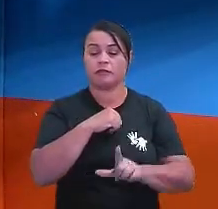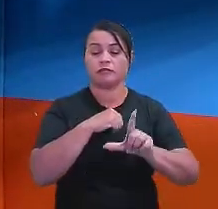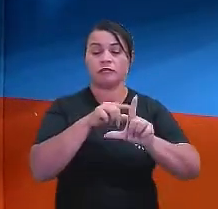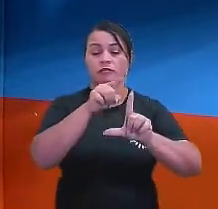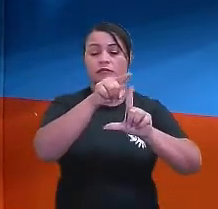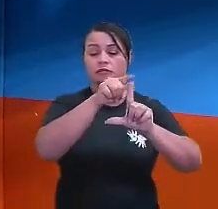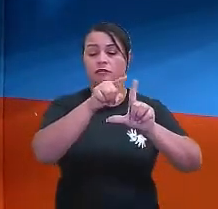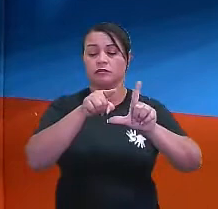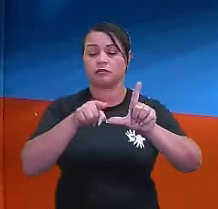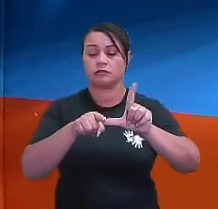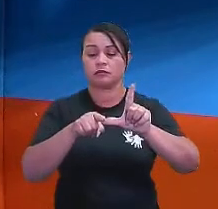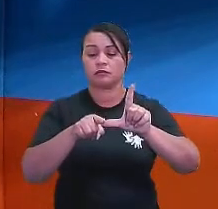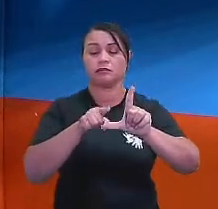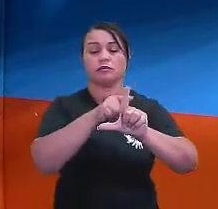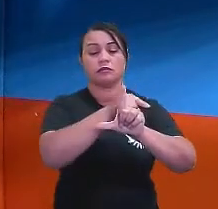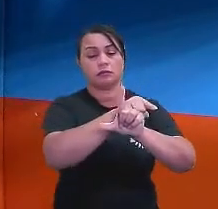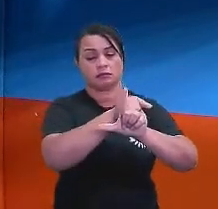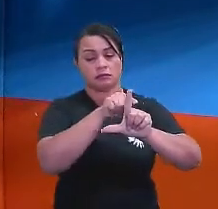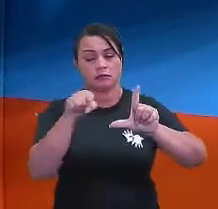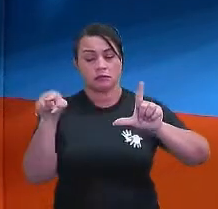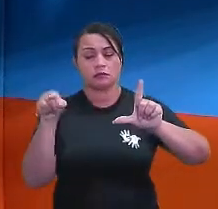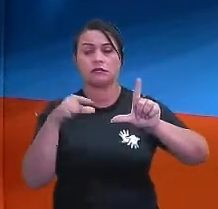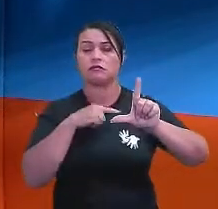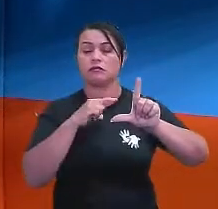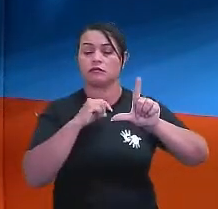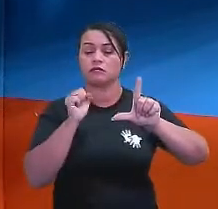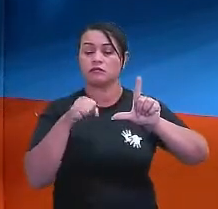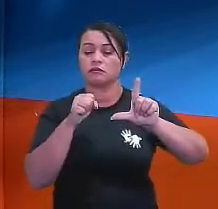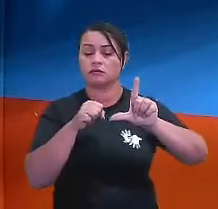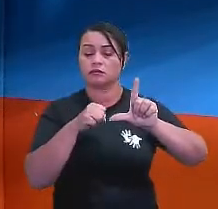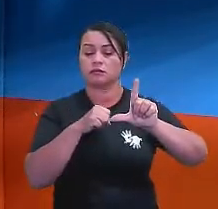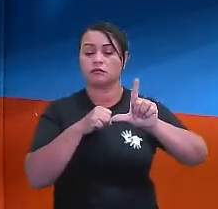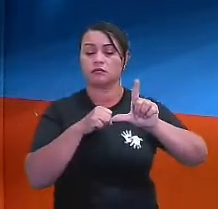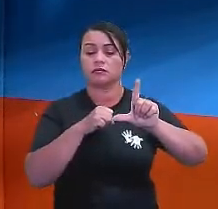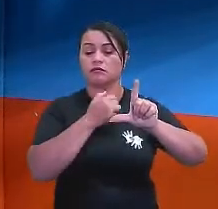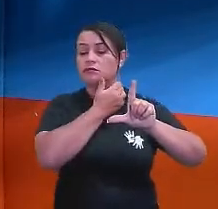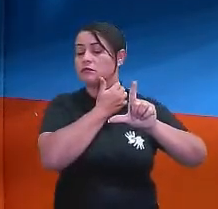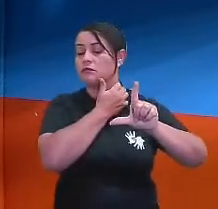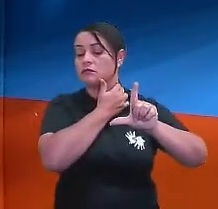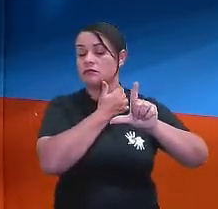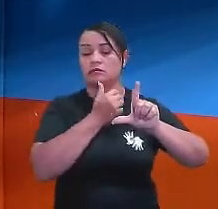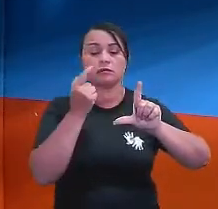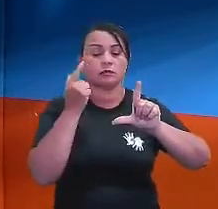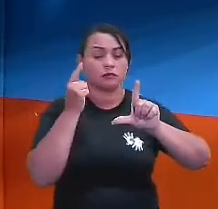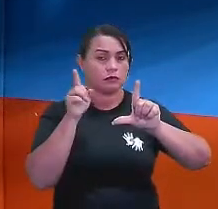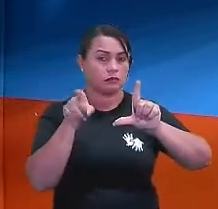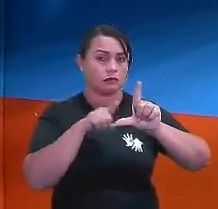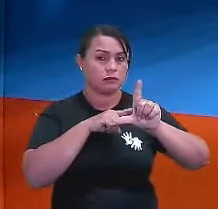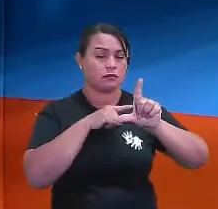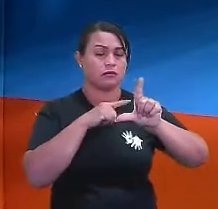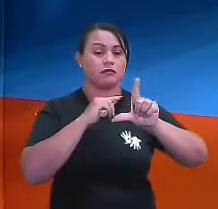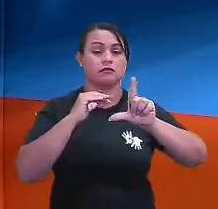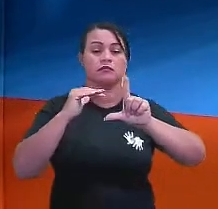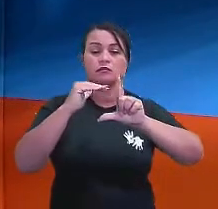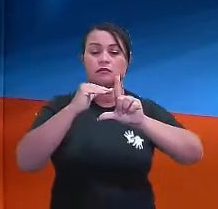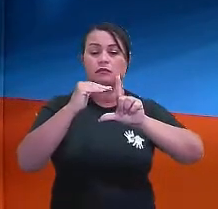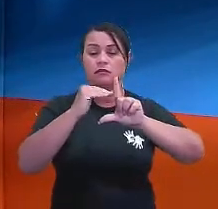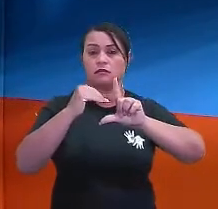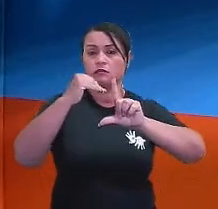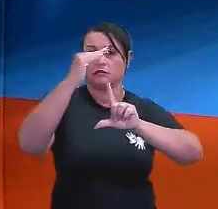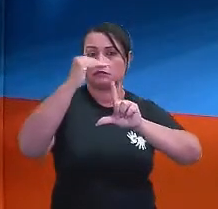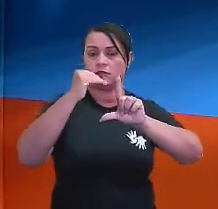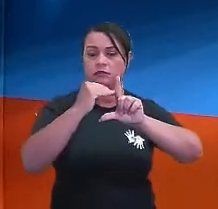cortando paralelas? Tenho, né? Mas eu tenho também uma ideia de triângulo aqui e um outro sobreposto num